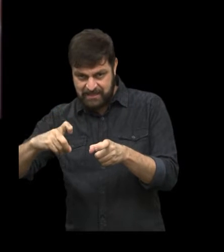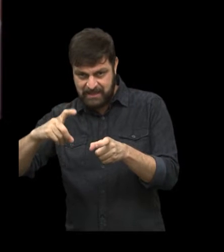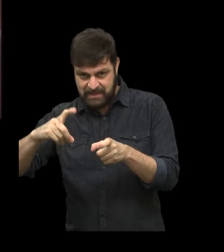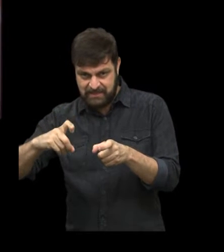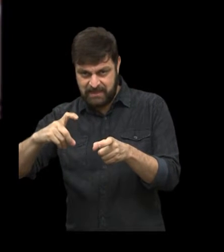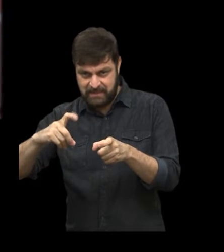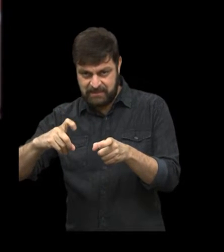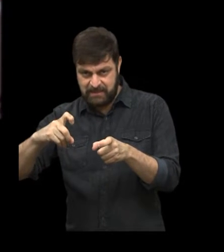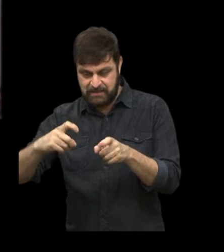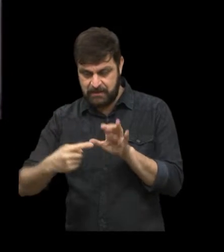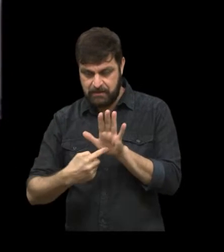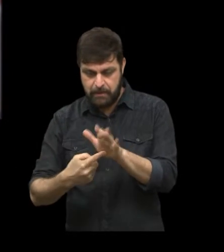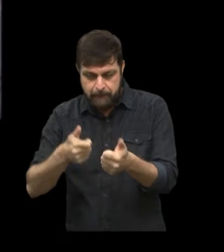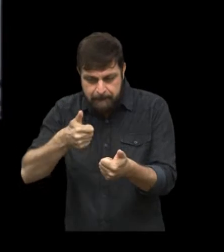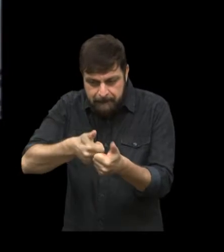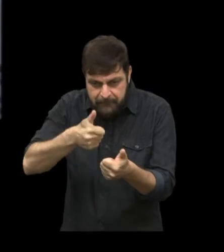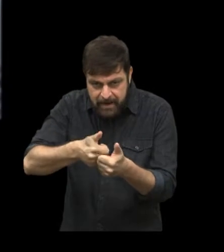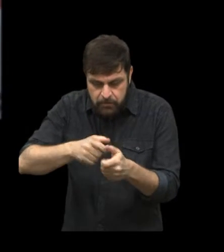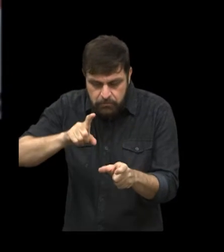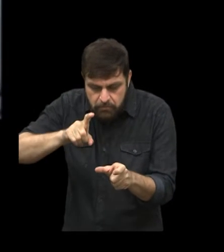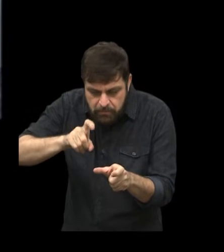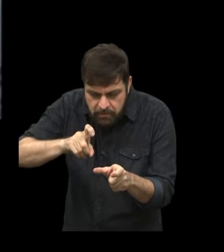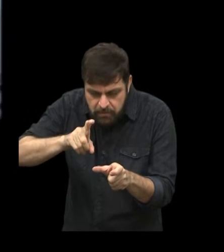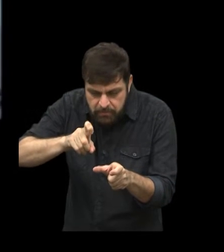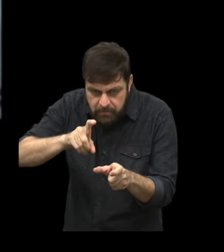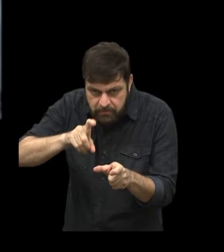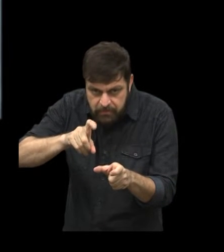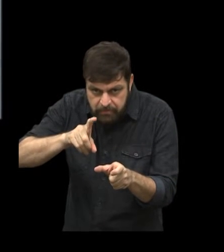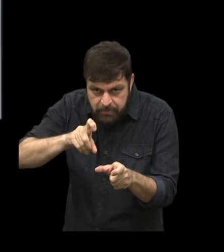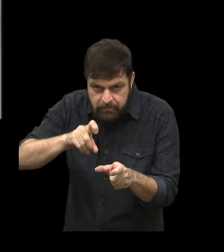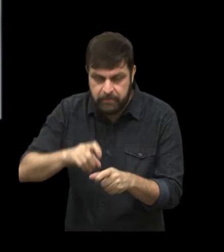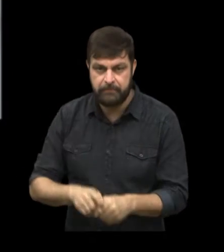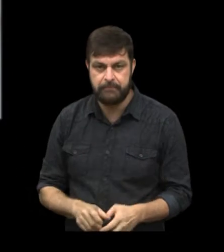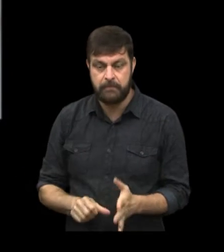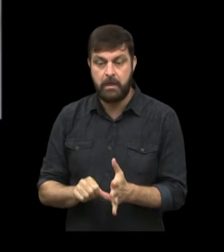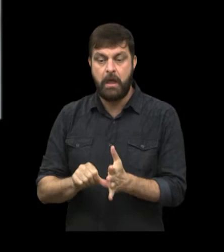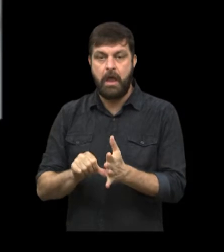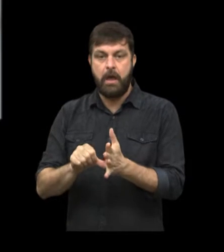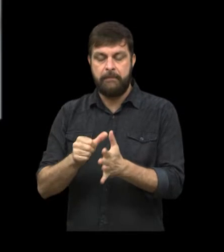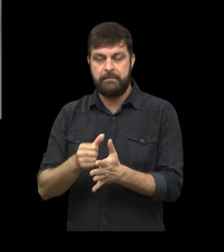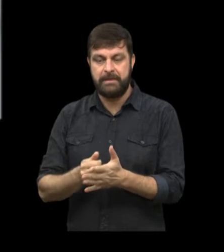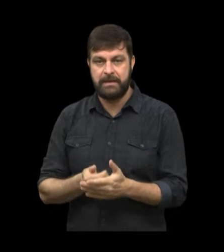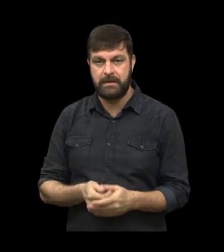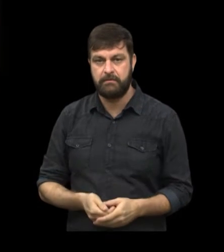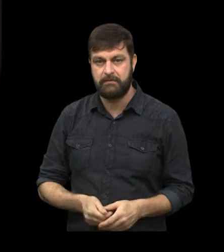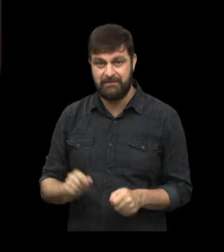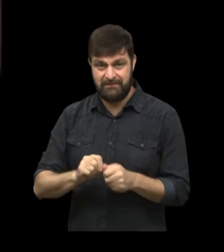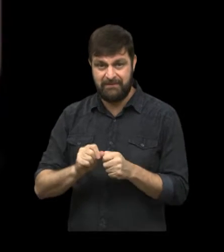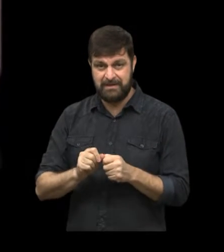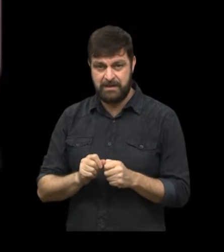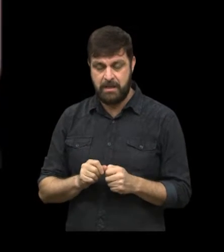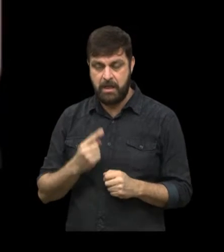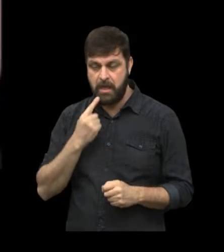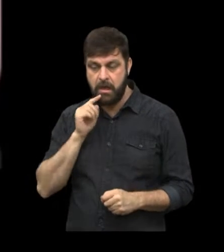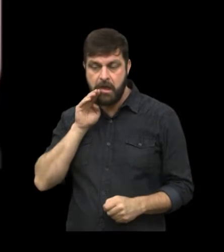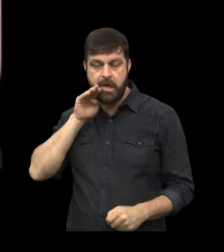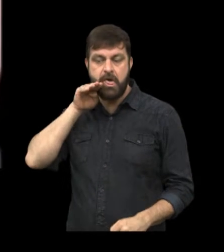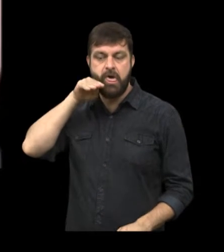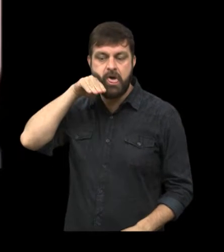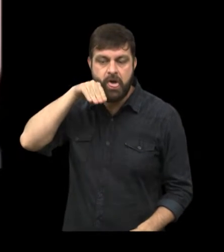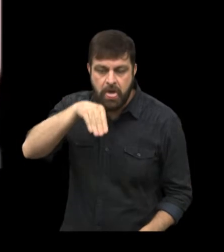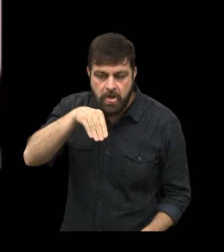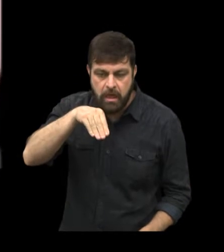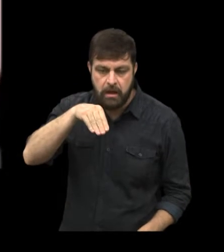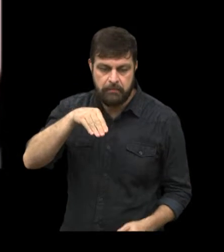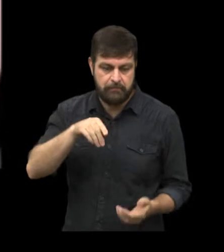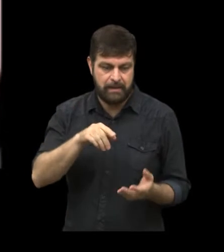limpador, bem de perto, para não desperdiçar o produto. O primeiro passo para evitar a ânsia é colocar a língua o máximo para fora e